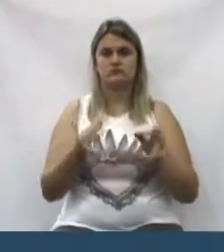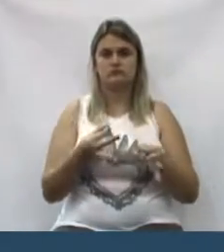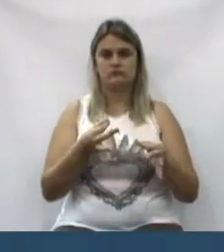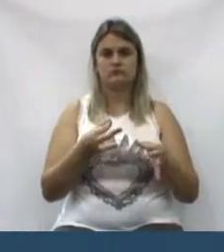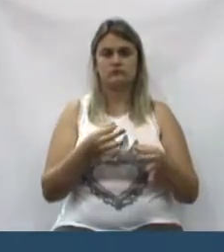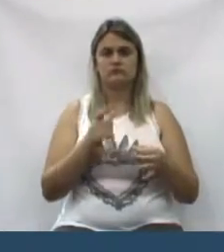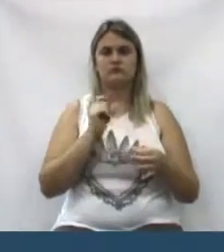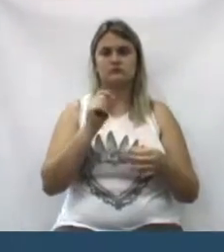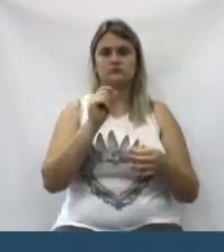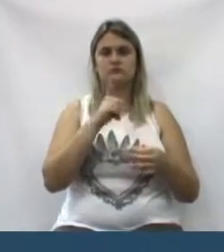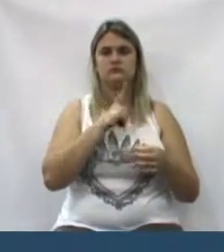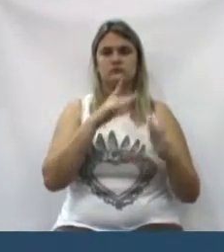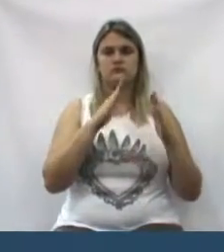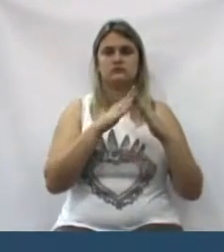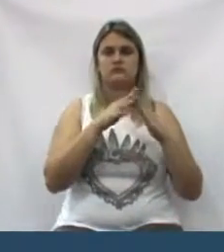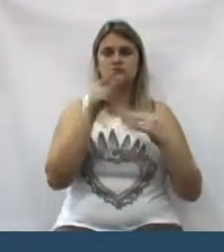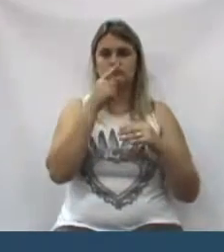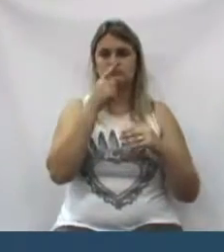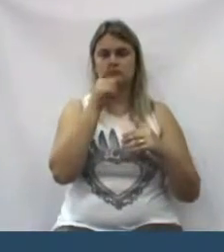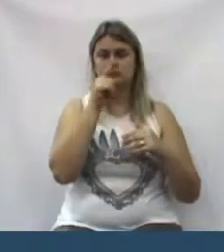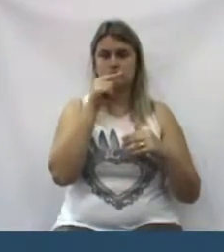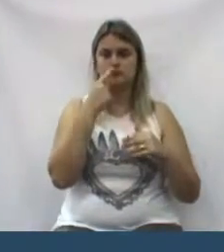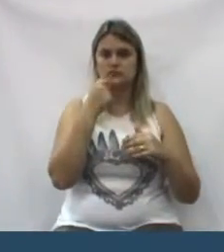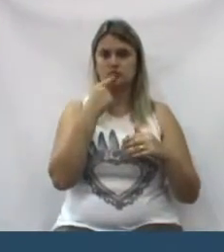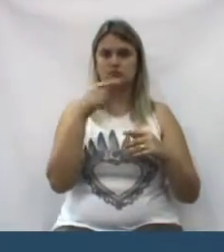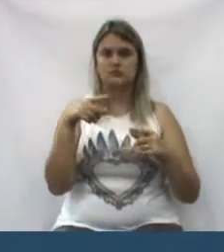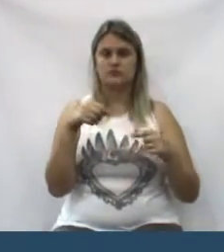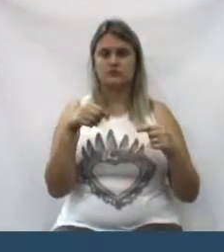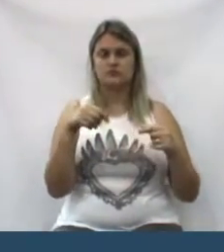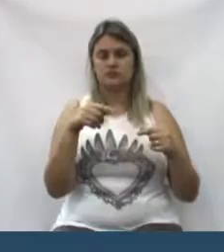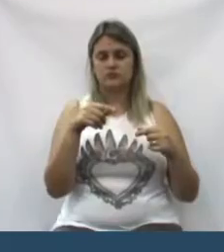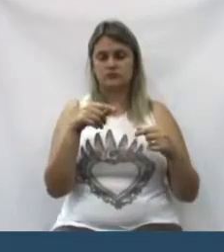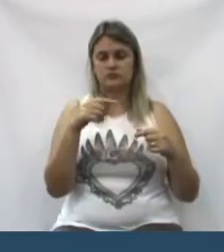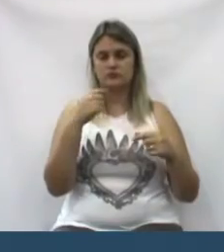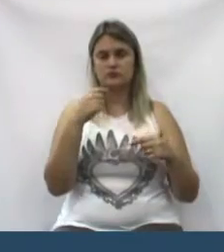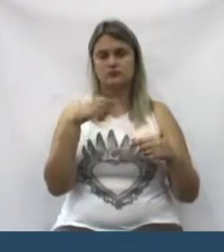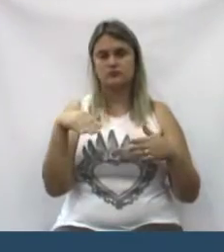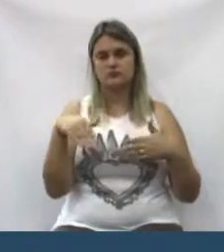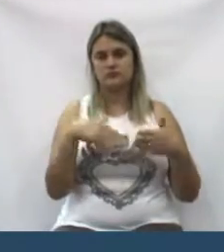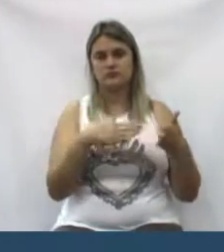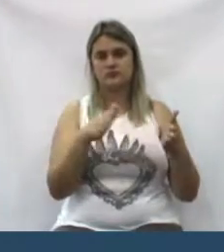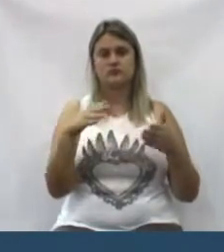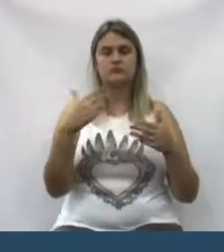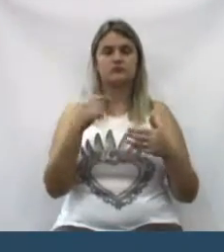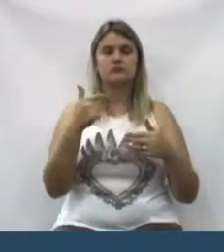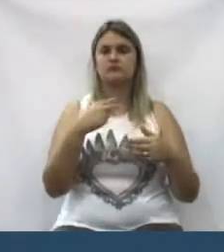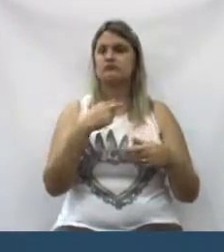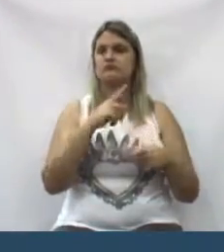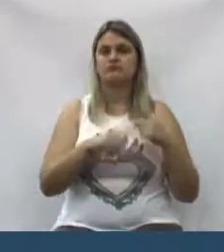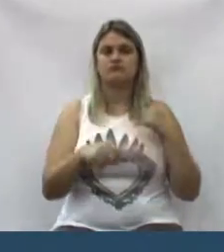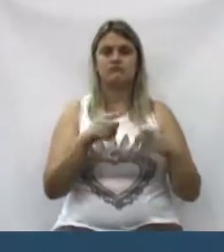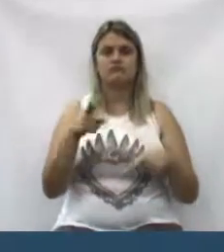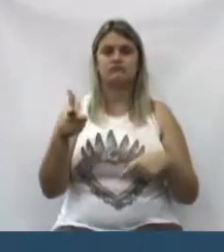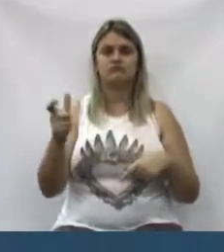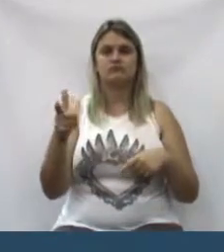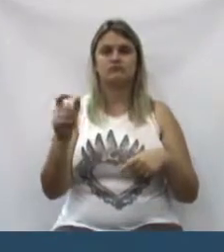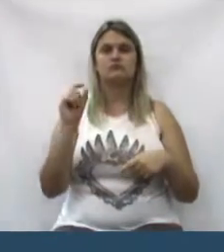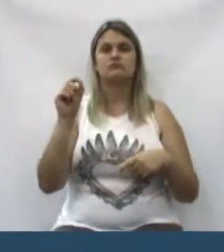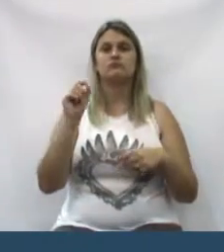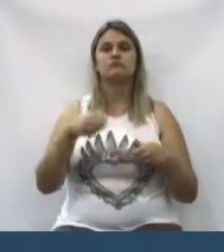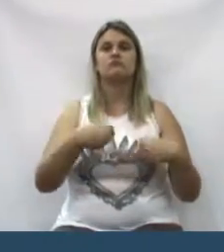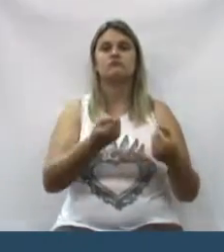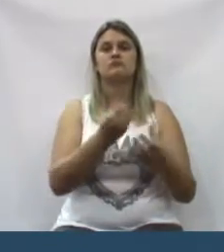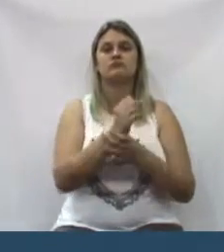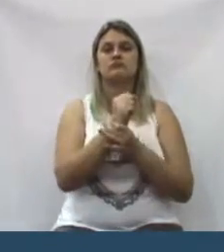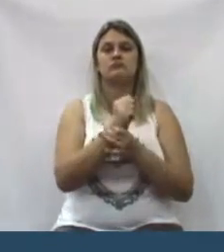para os caras que estão lá no Rio Vermelho, que moram lá no mato, que segurança eles têm e não podem ter uma arma. quem é que dá segurança